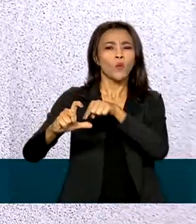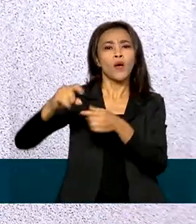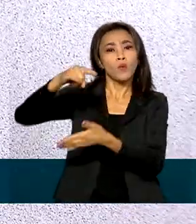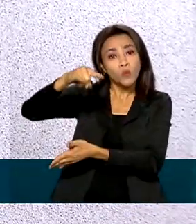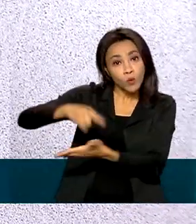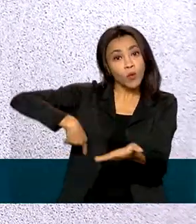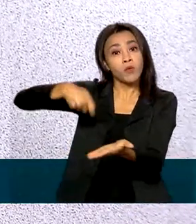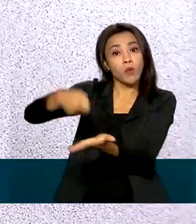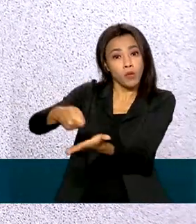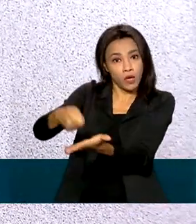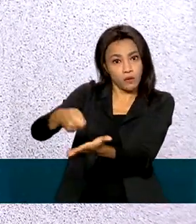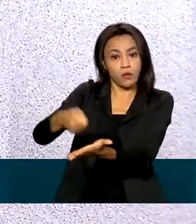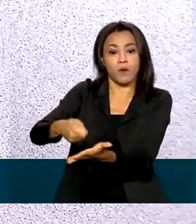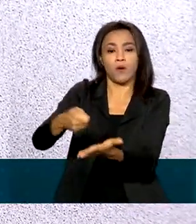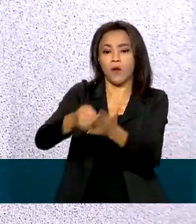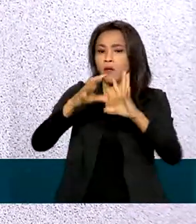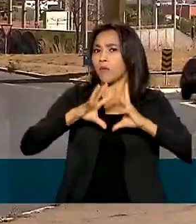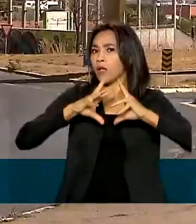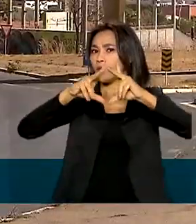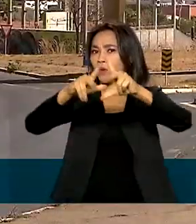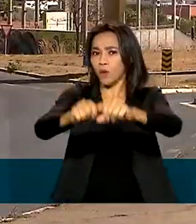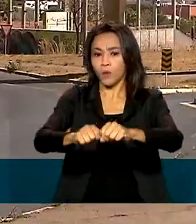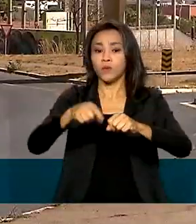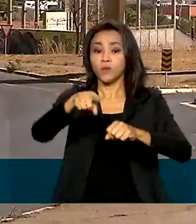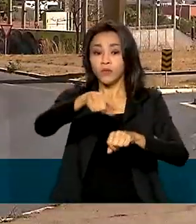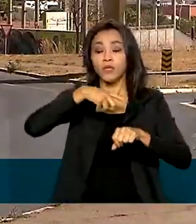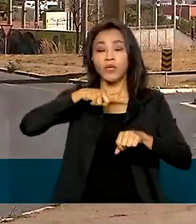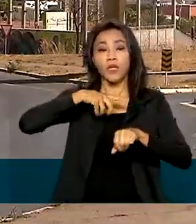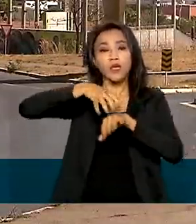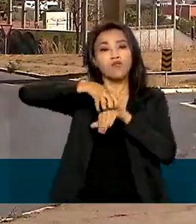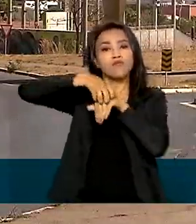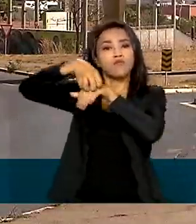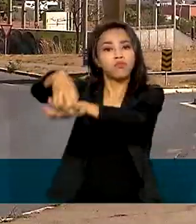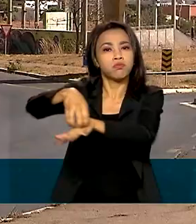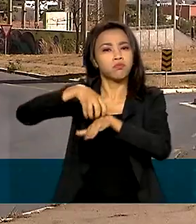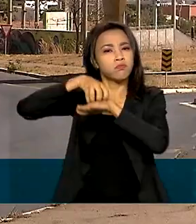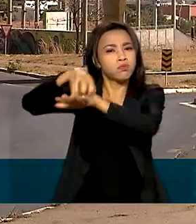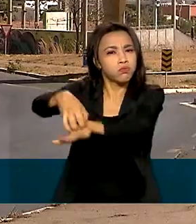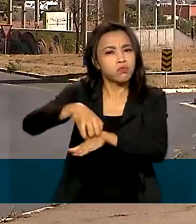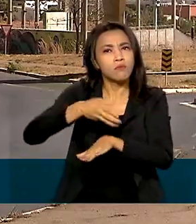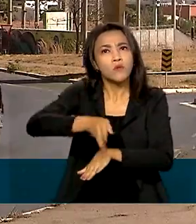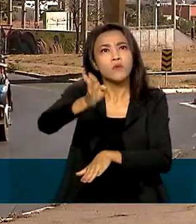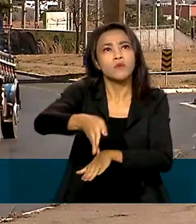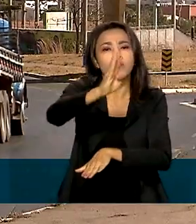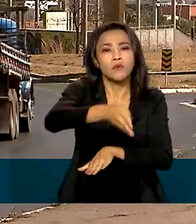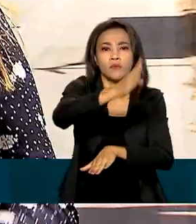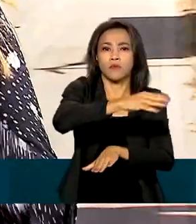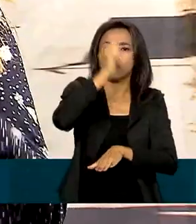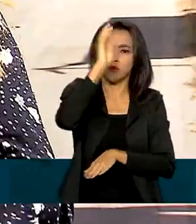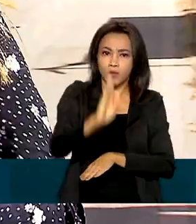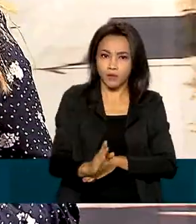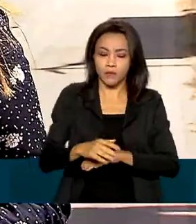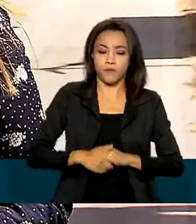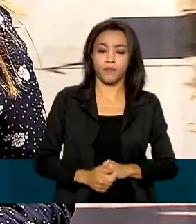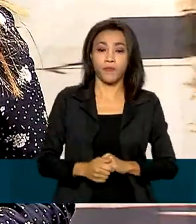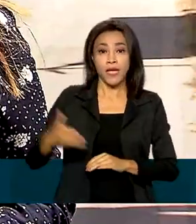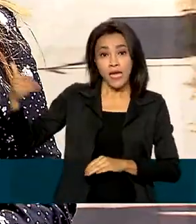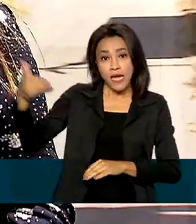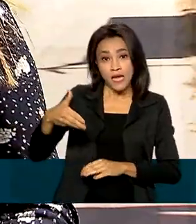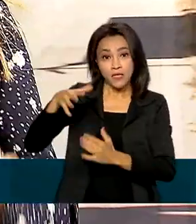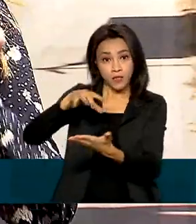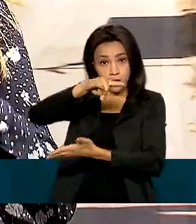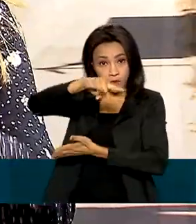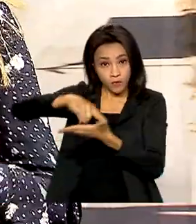obrigatório para todos os veículos que transportam mercadorias pelas rodovias do país. O Registro é uma